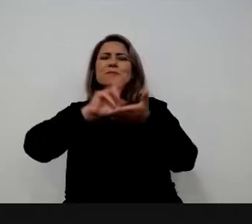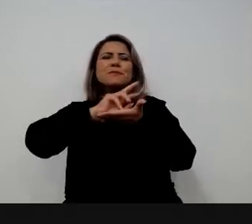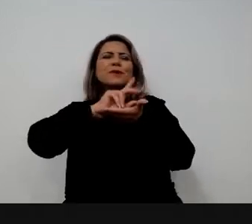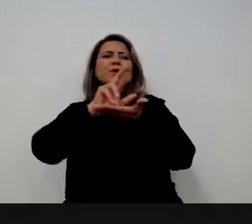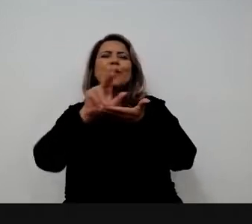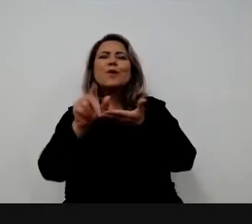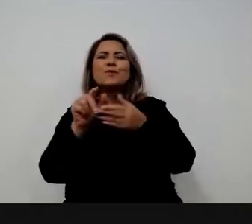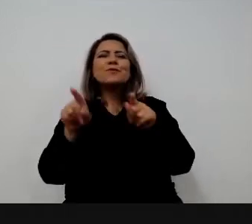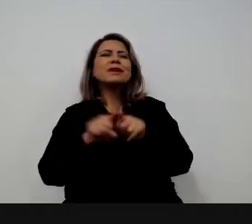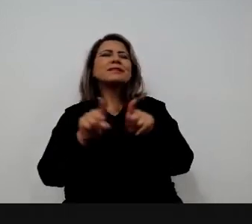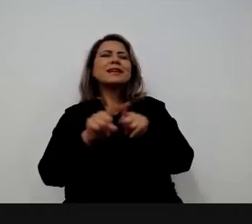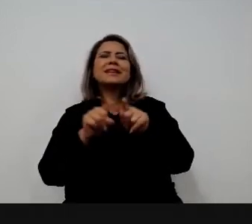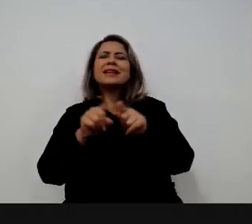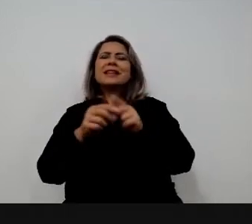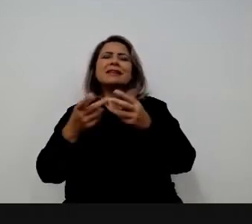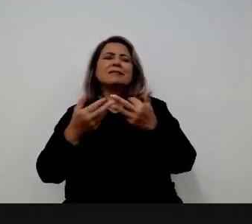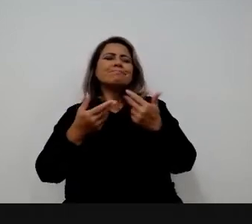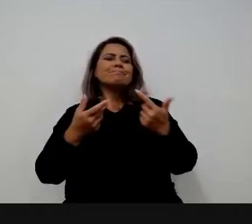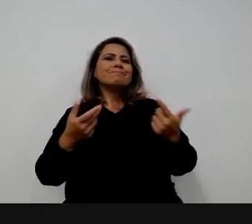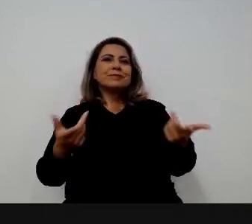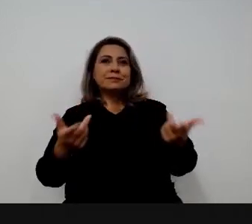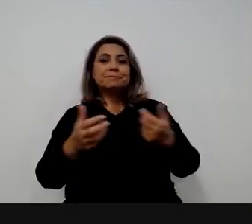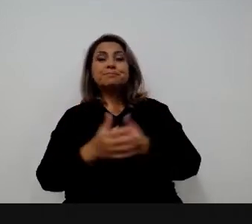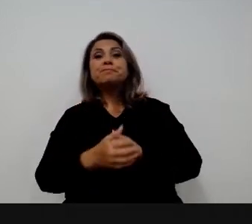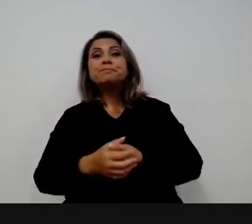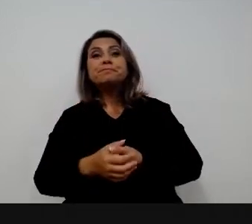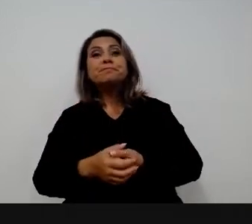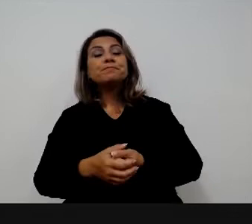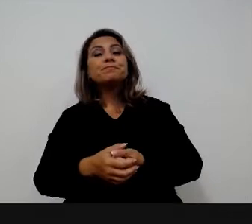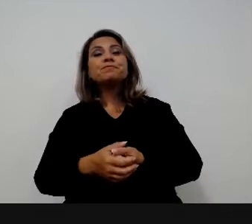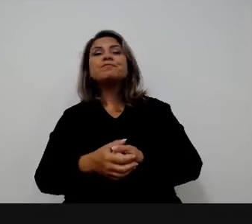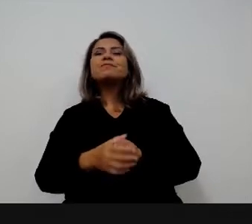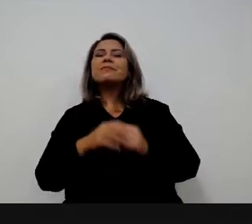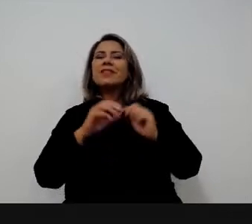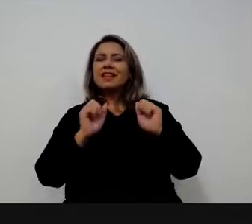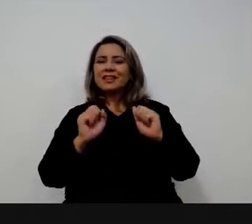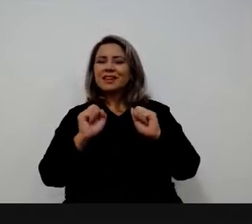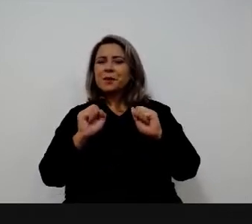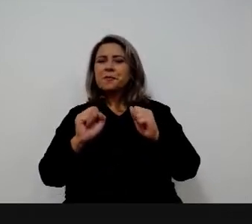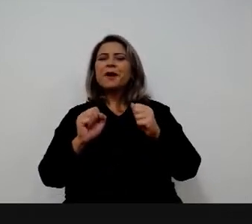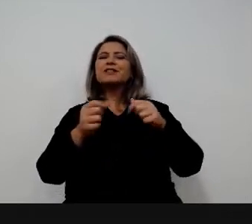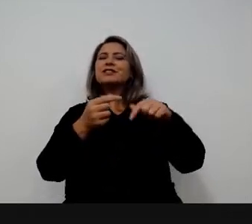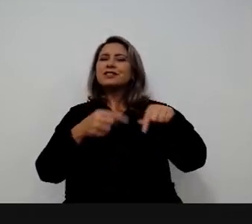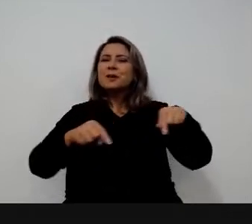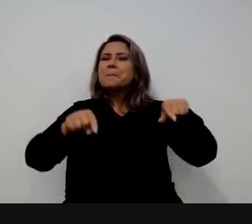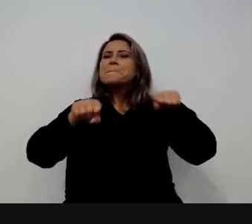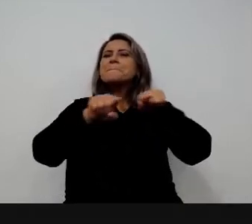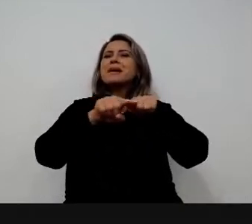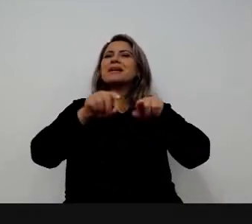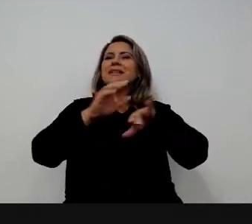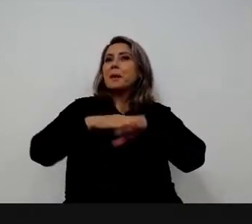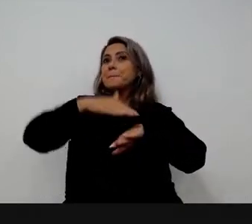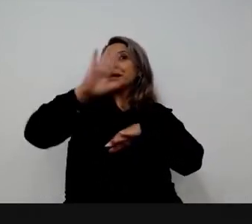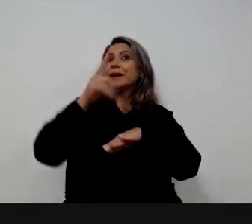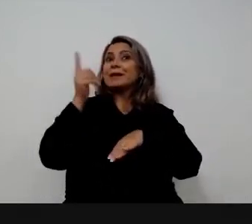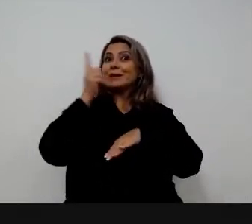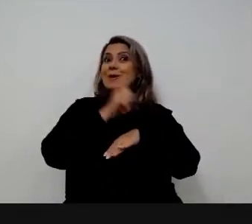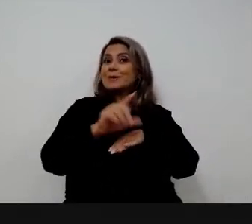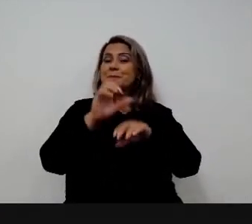inovação quanto também compliance. A gente pode fazer mais parcerias até para a gente conseguir